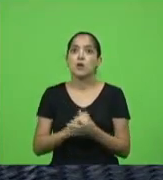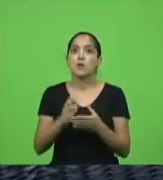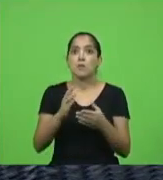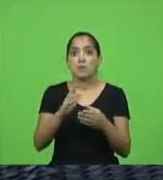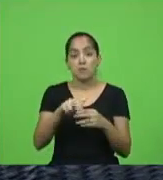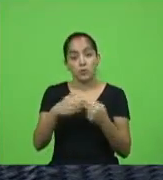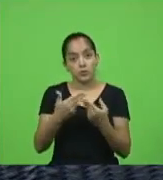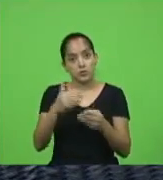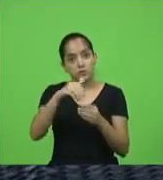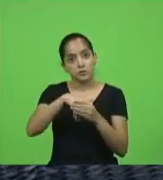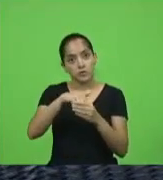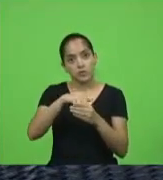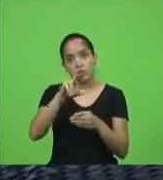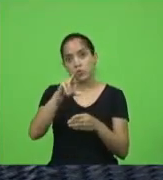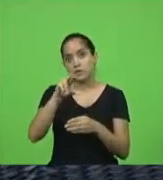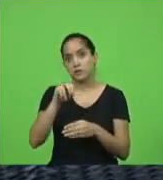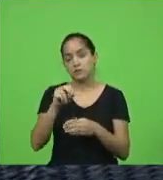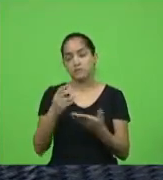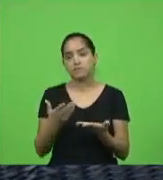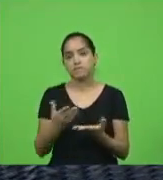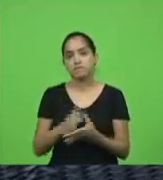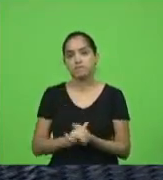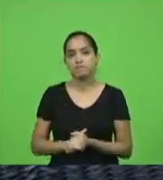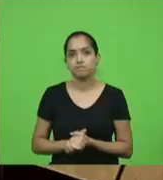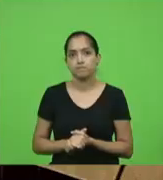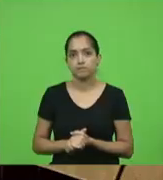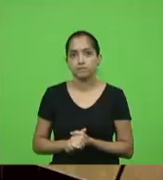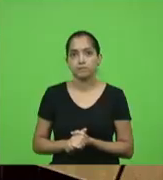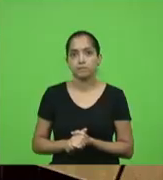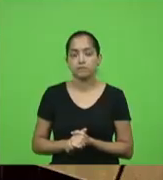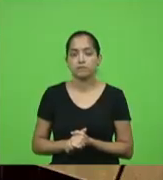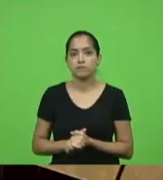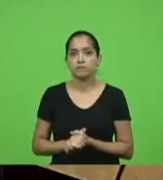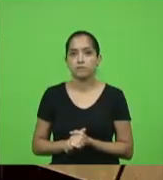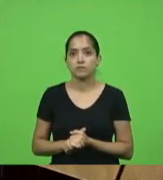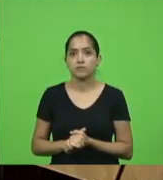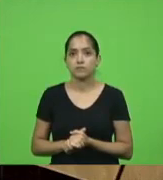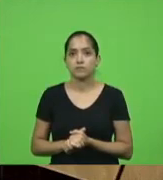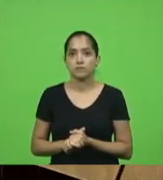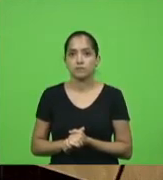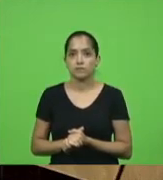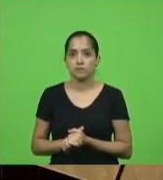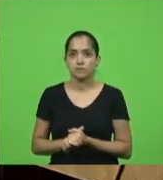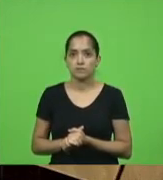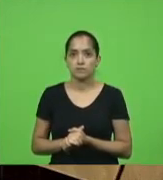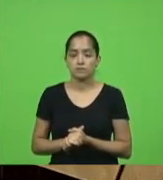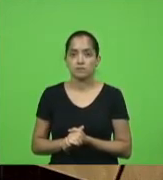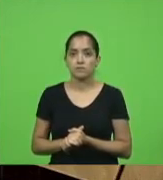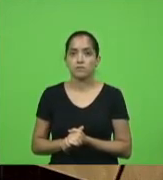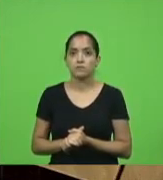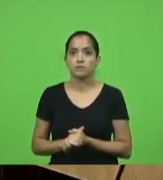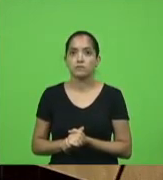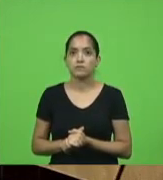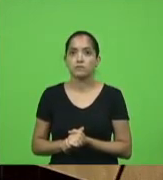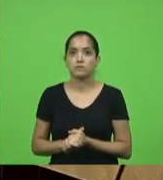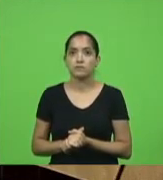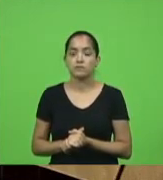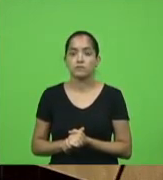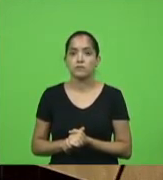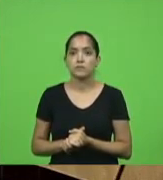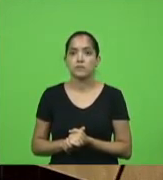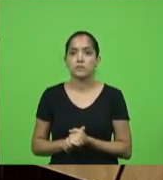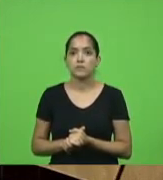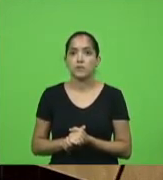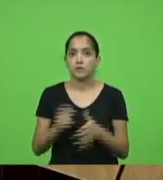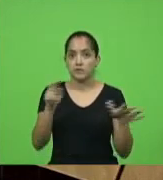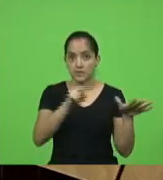senhor presidente deputado Ivan Atz ainda para discutir a matéria só não vamos fazer vamos fazer